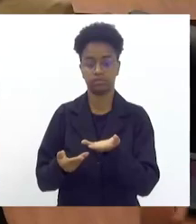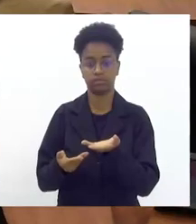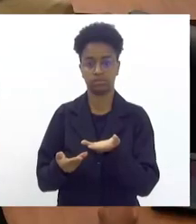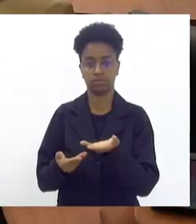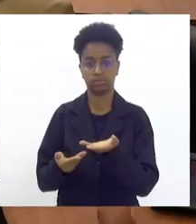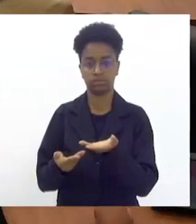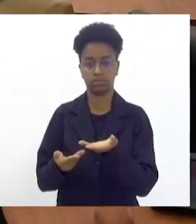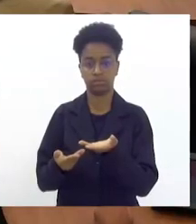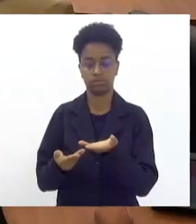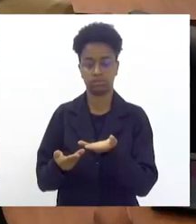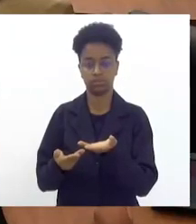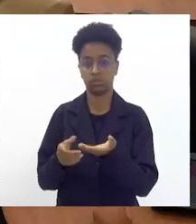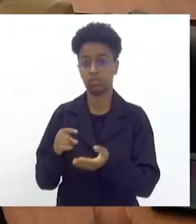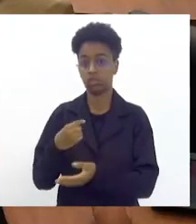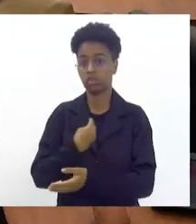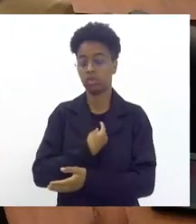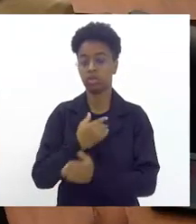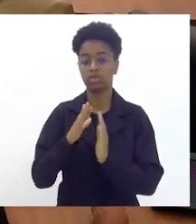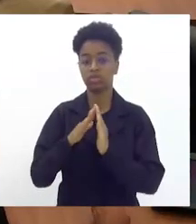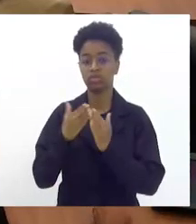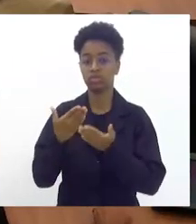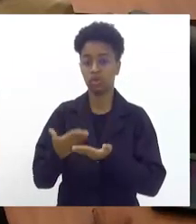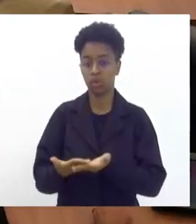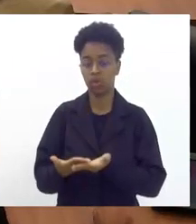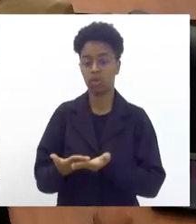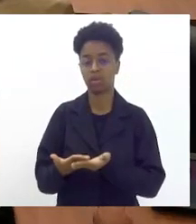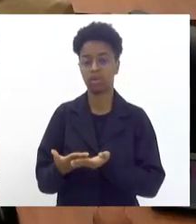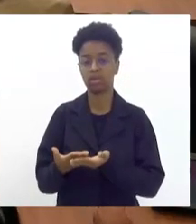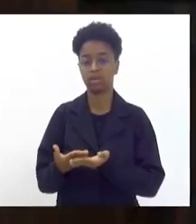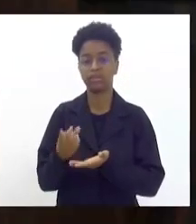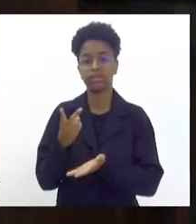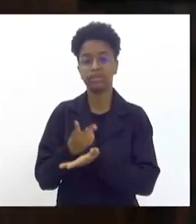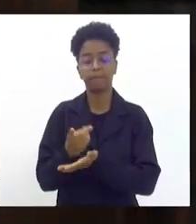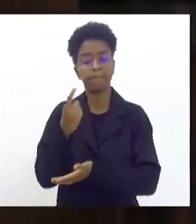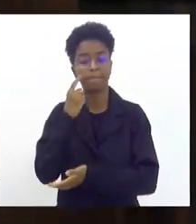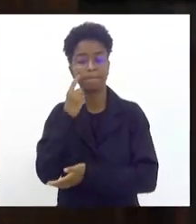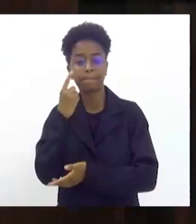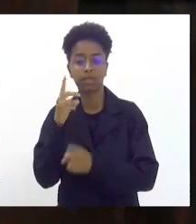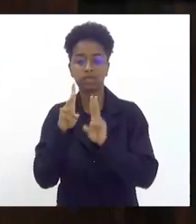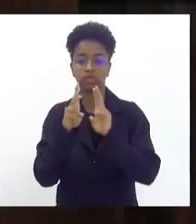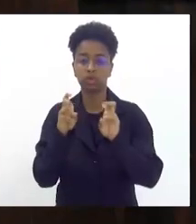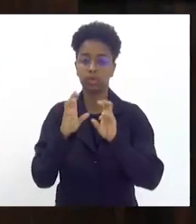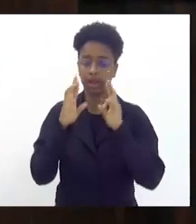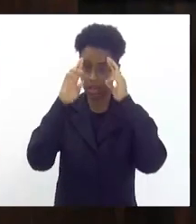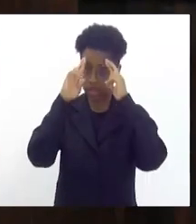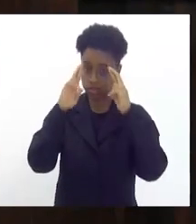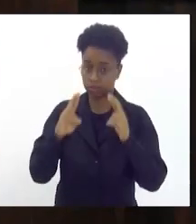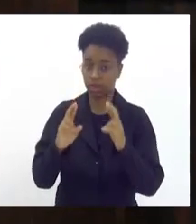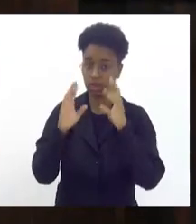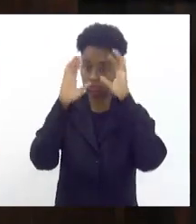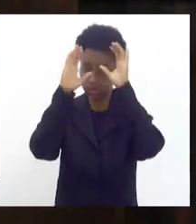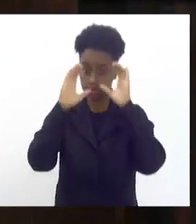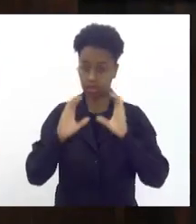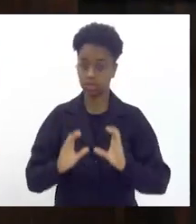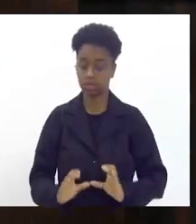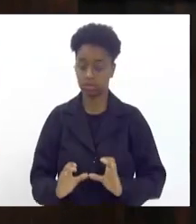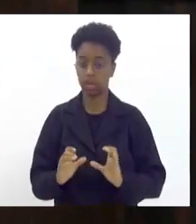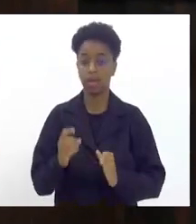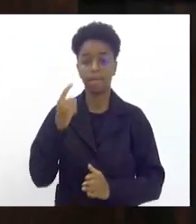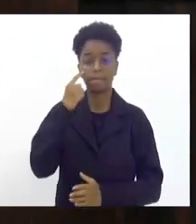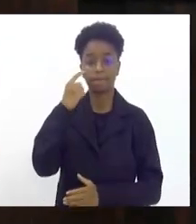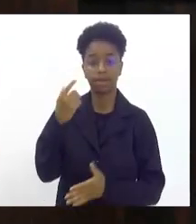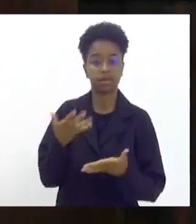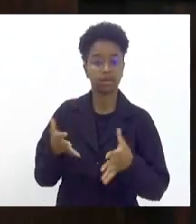A nossa escola é uma escola que pensa no respeito, na cidadania, que pensa na